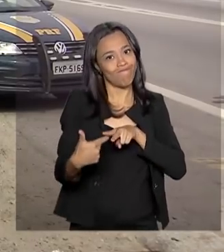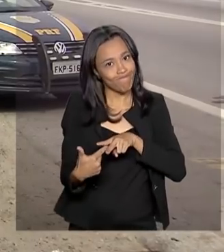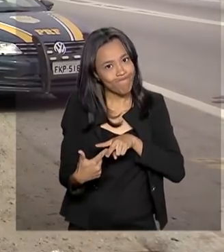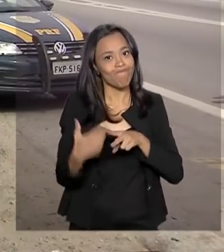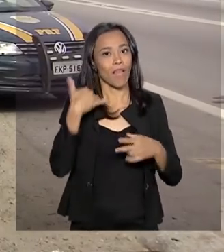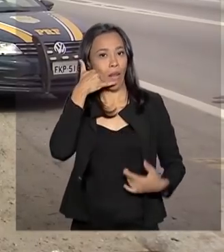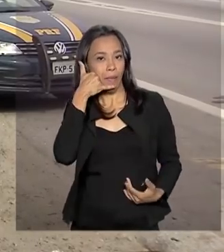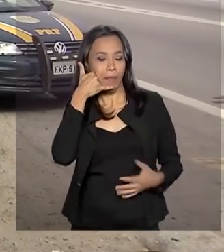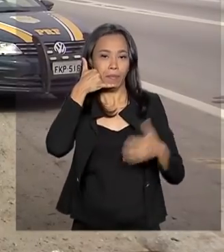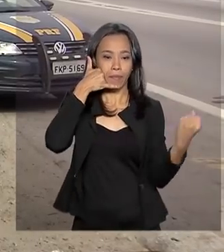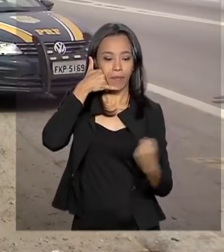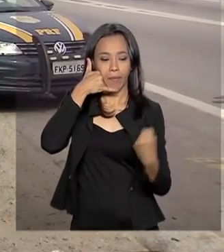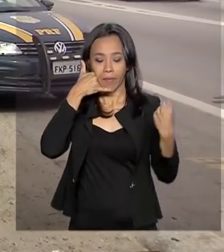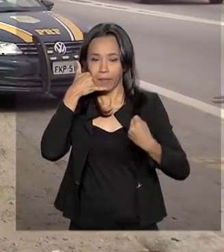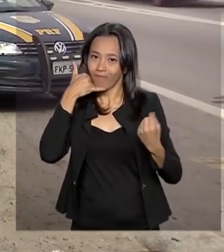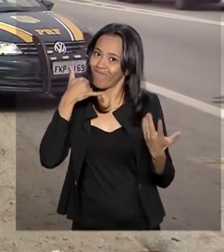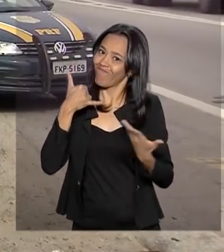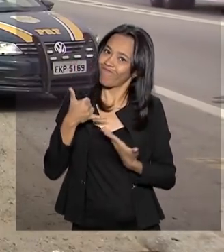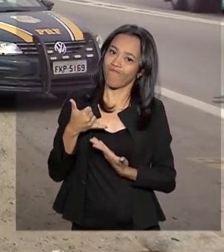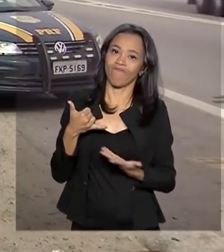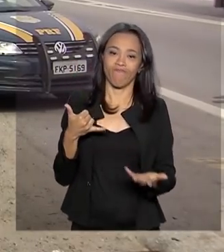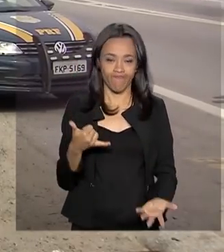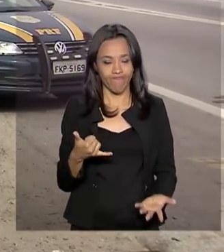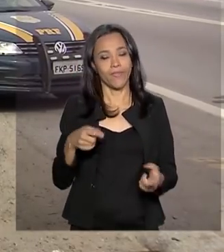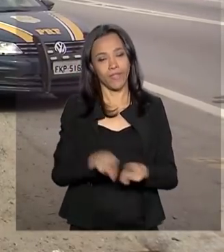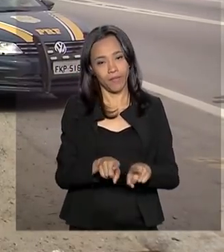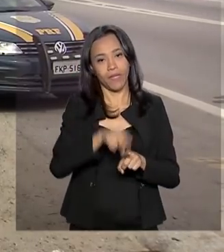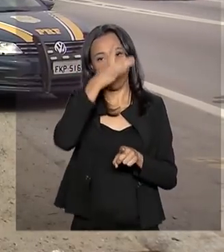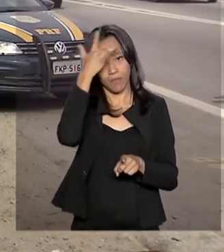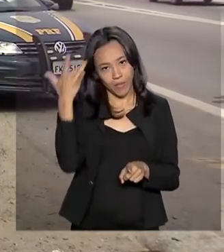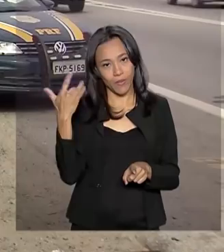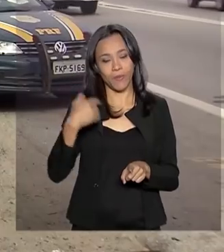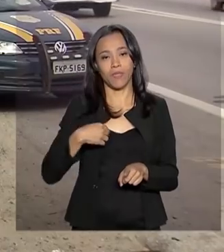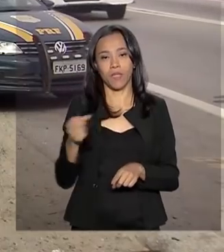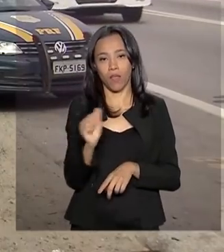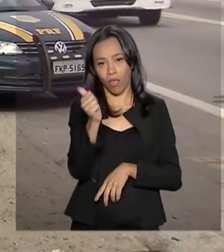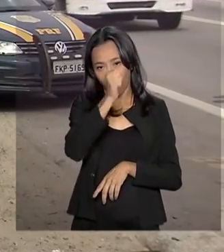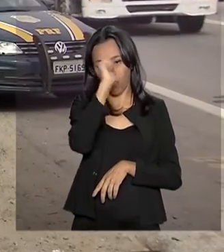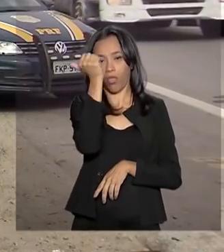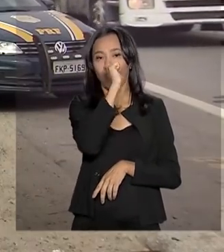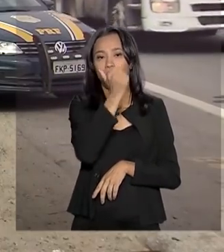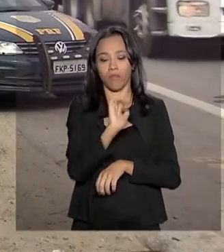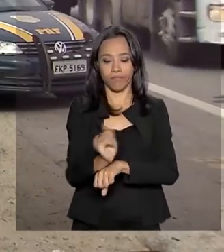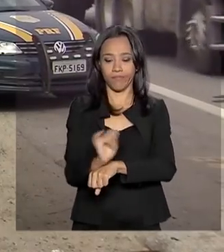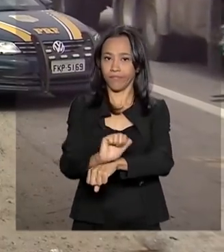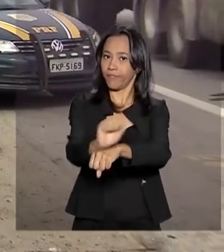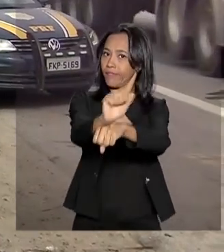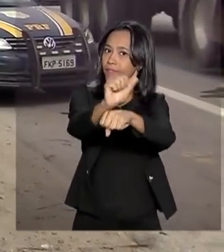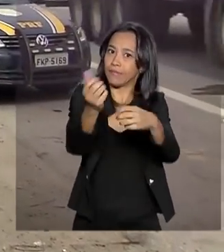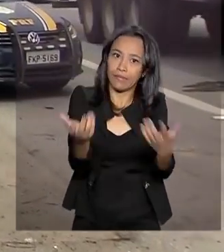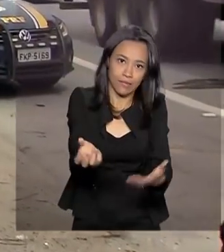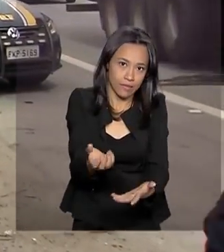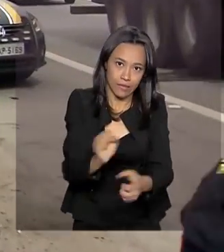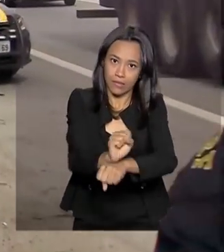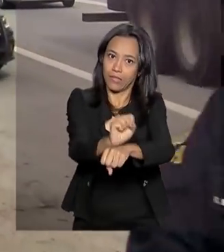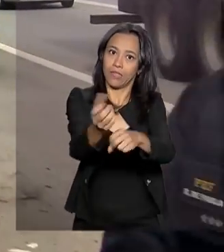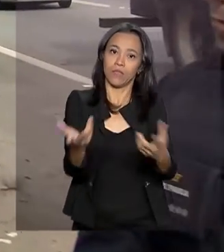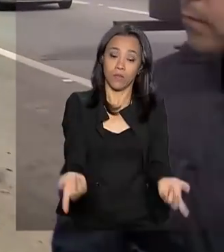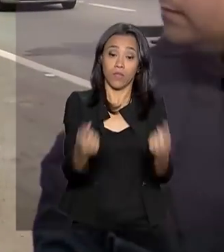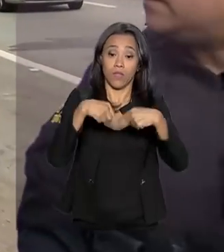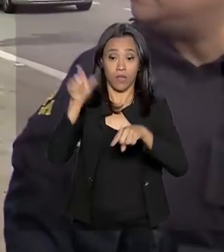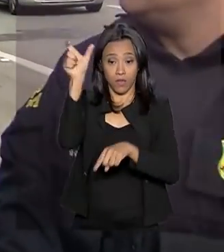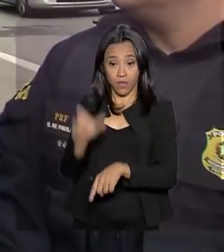celular ao volante e também aquelas pessoas que costumam dirigir embriagadas. Eu estou ao lado de Ricardo de Paula, que é